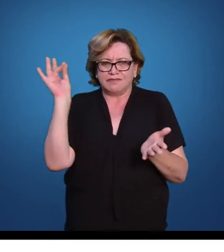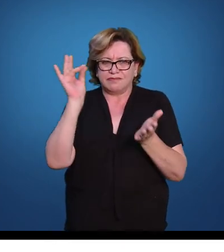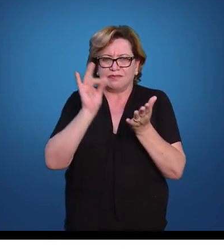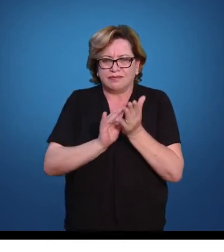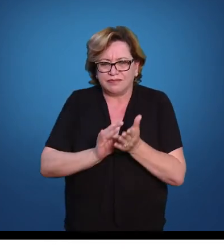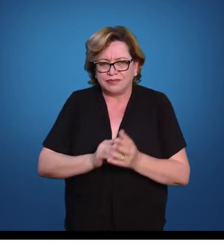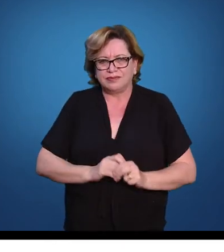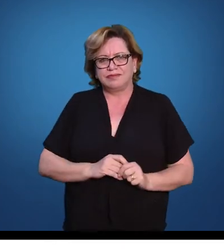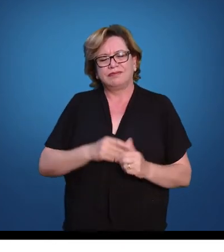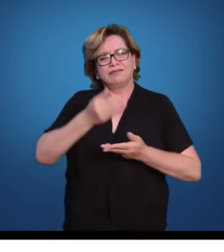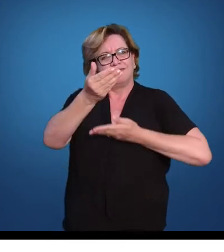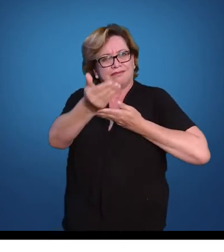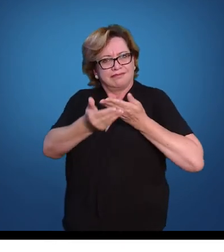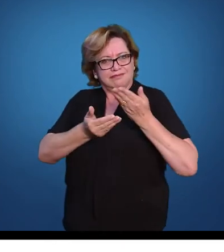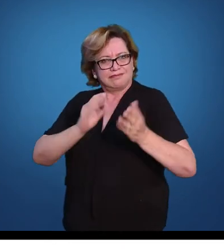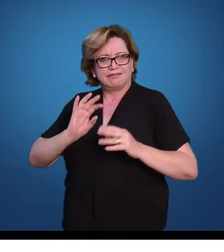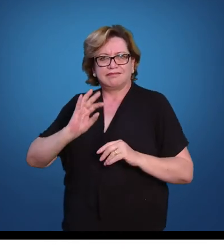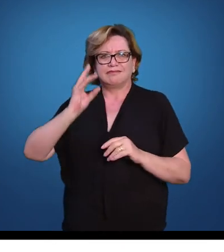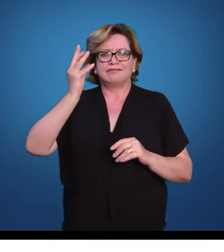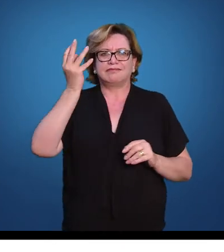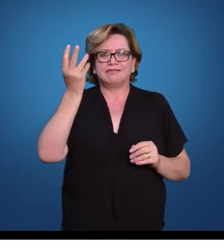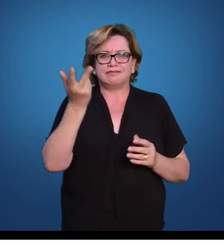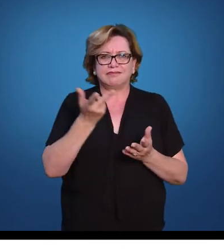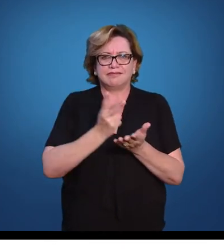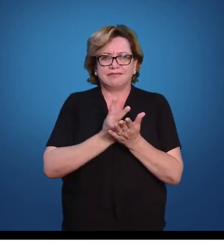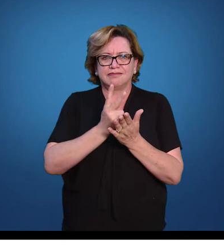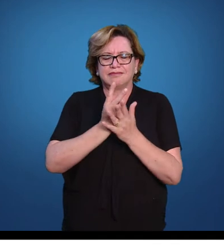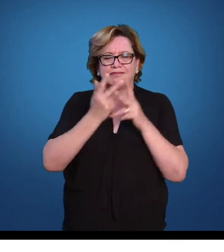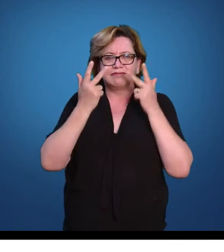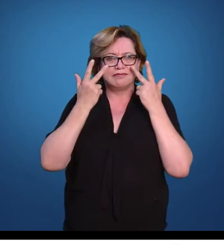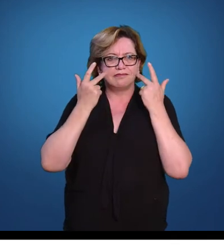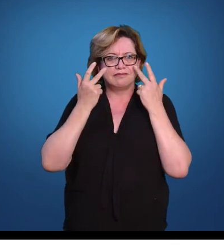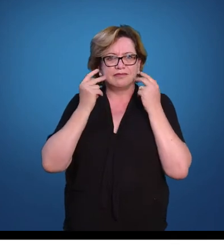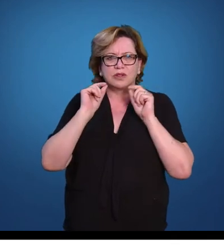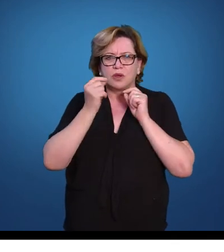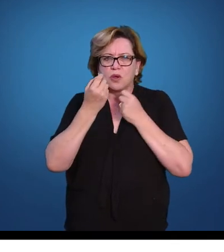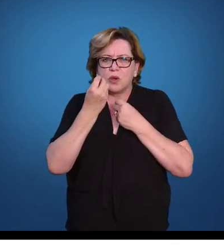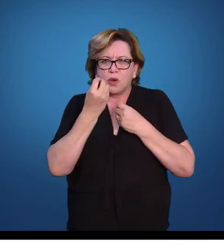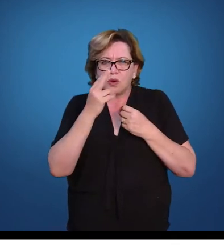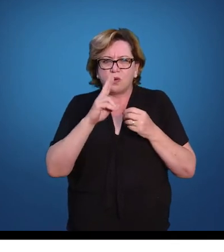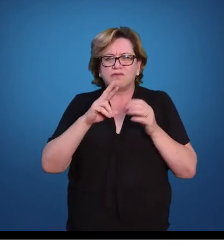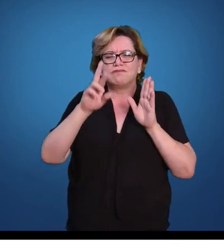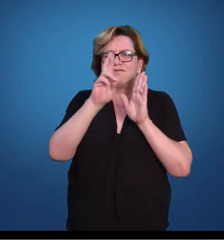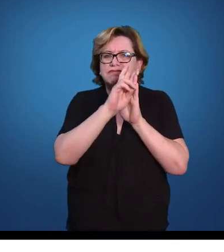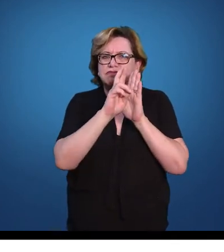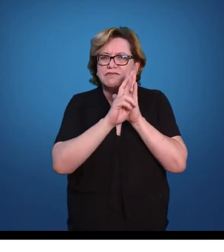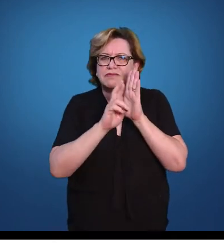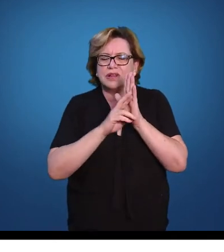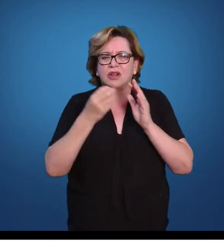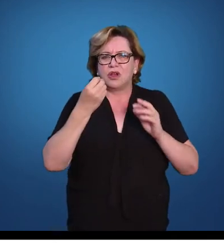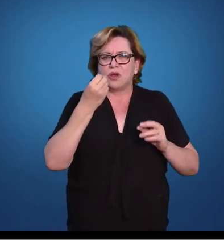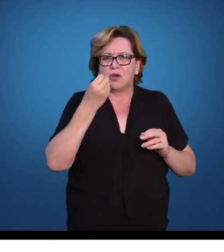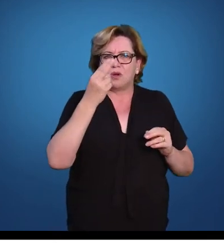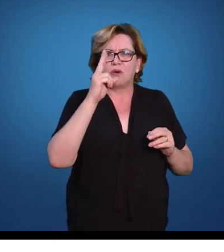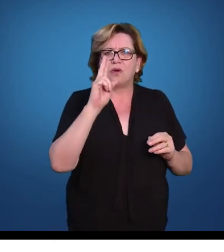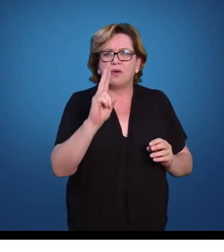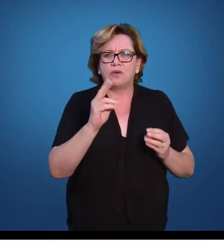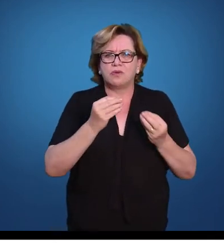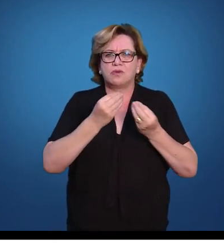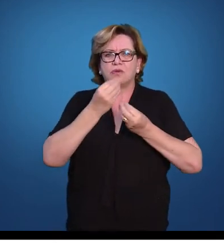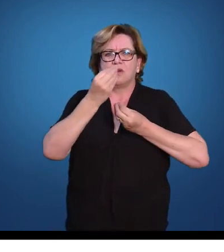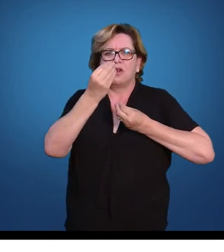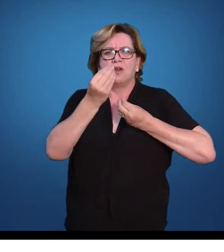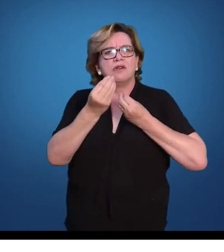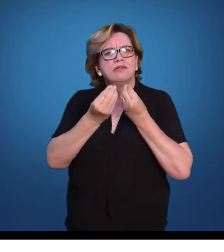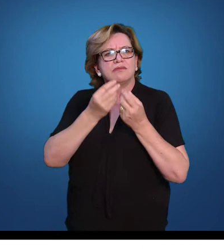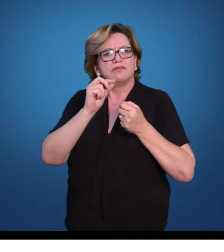essa relação se dá por natureza? É natural? Ou ela é convencional? Ela é arbitrária? Como faz que